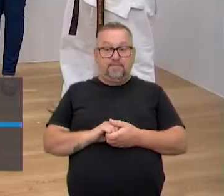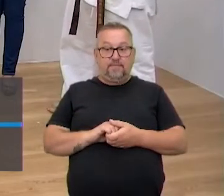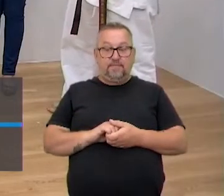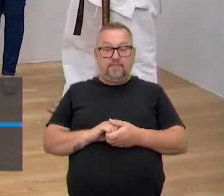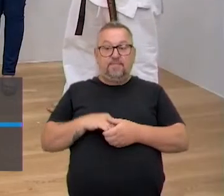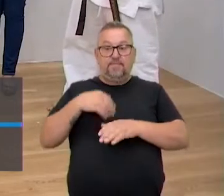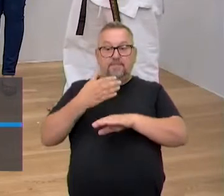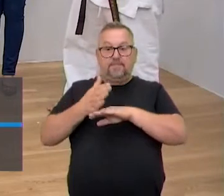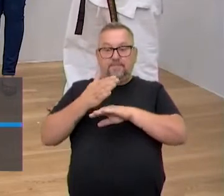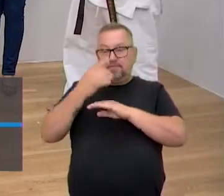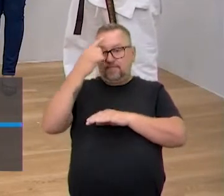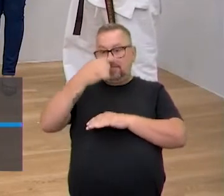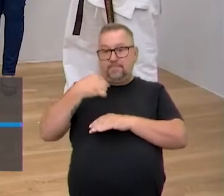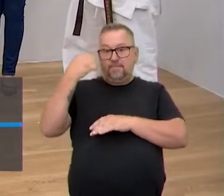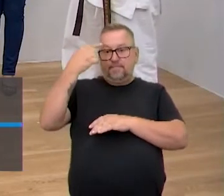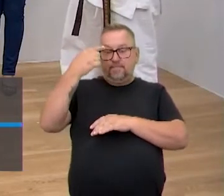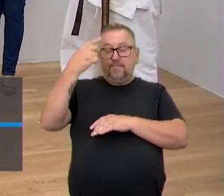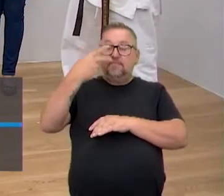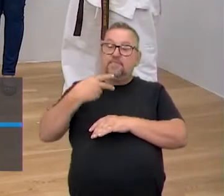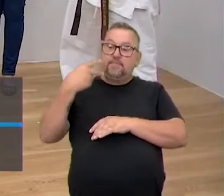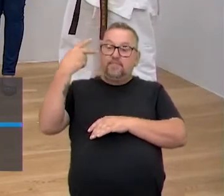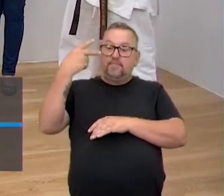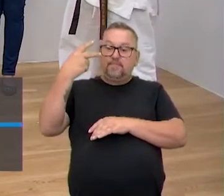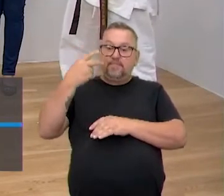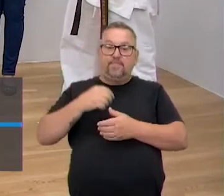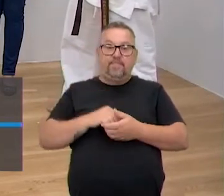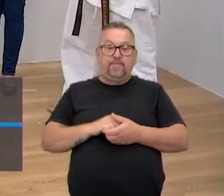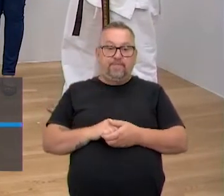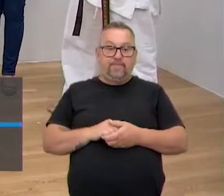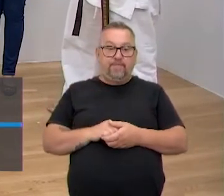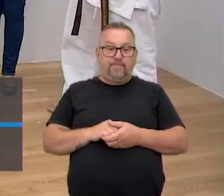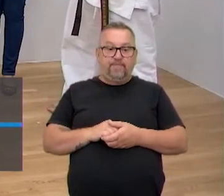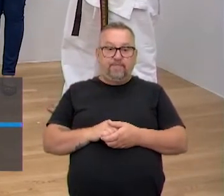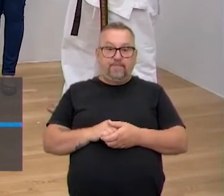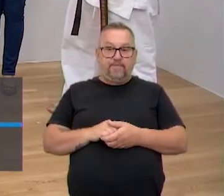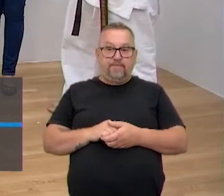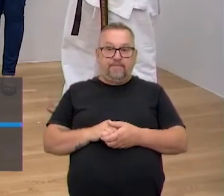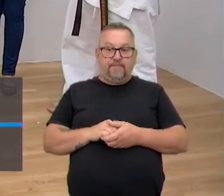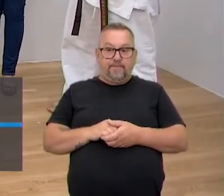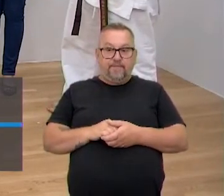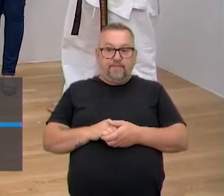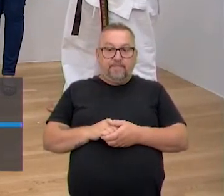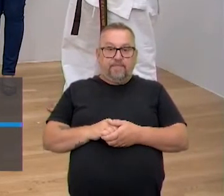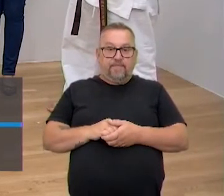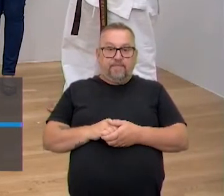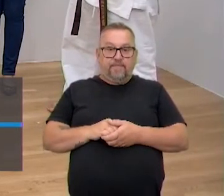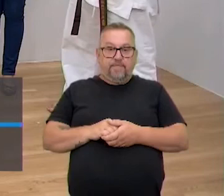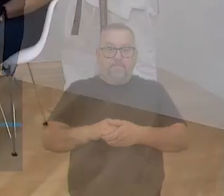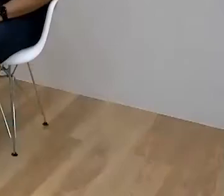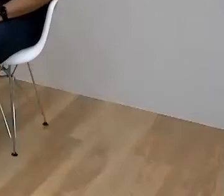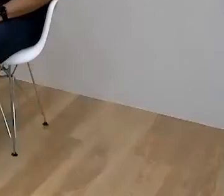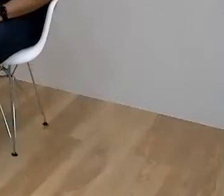os treinos tem uma hora e meia, duas. Uma hora e meia todo dia? Três ou quatro vezes por semana.